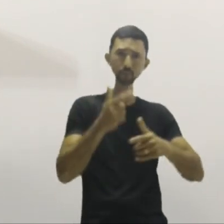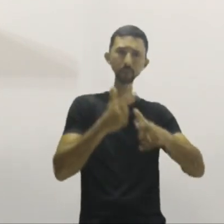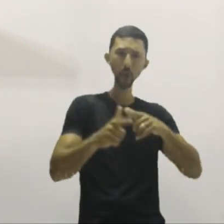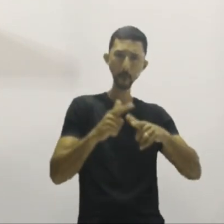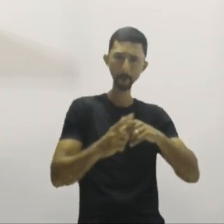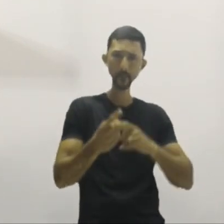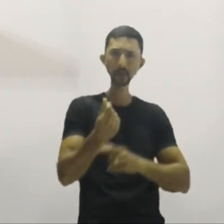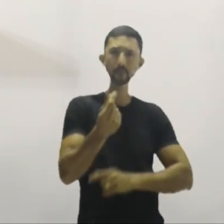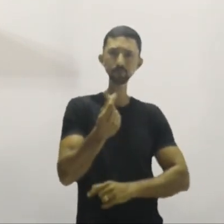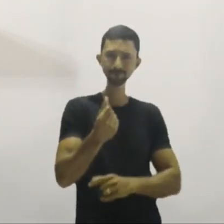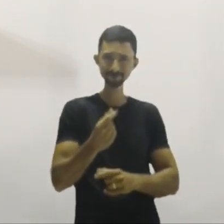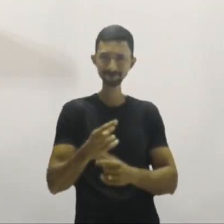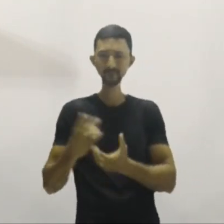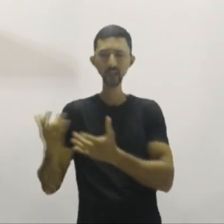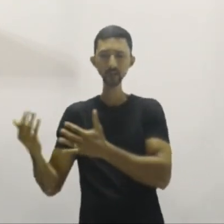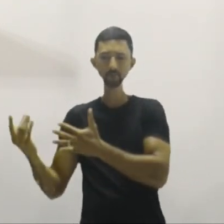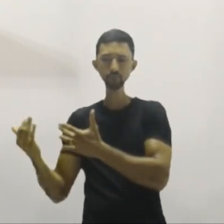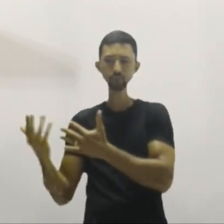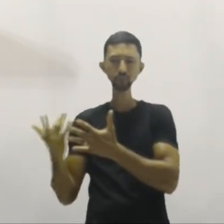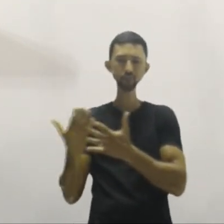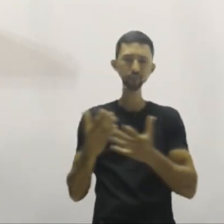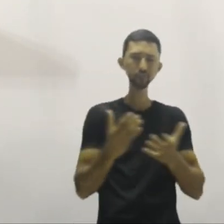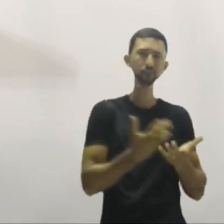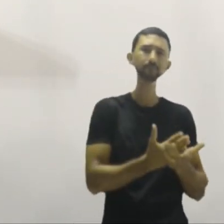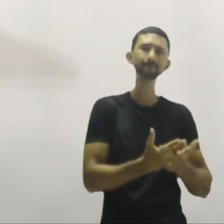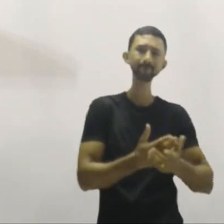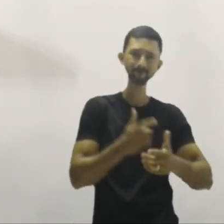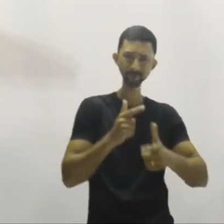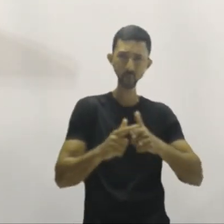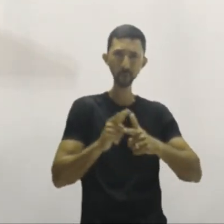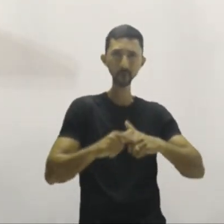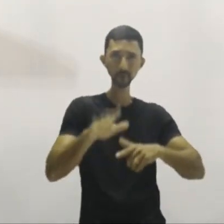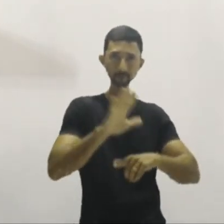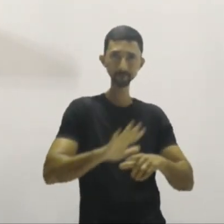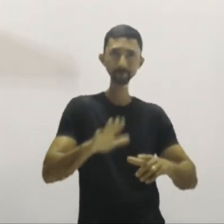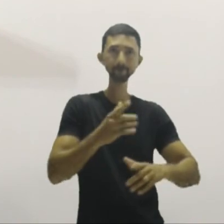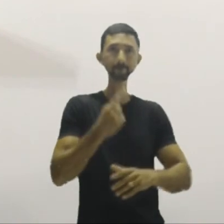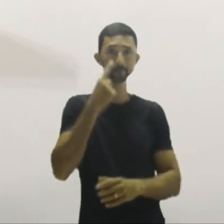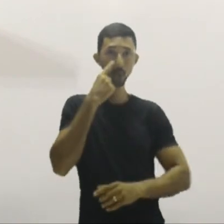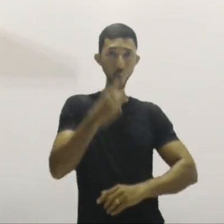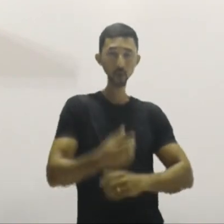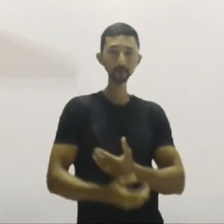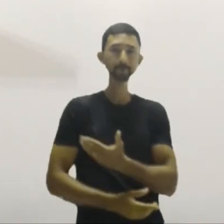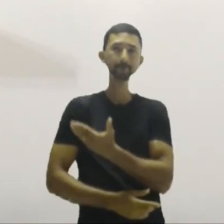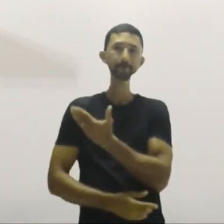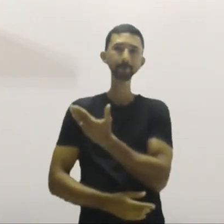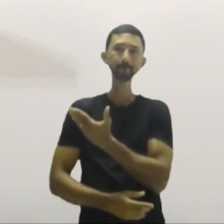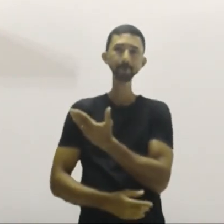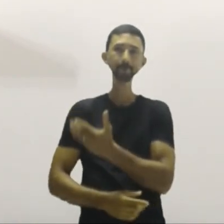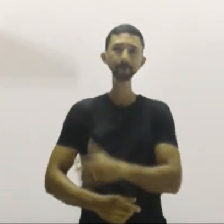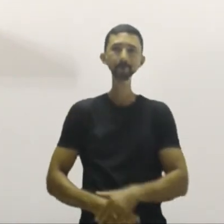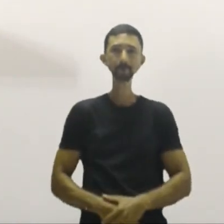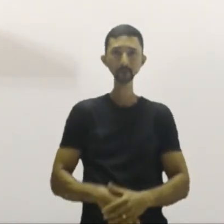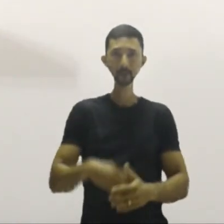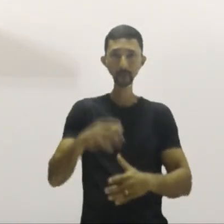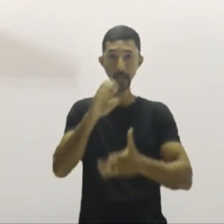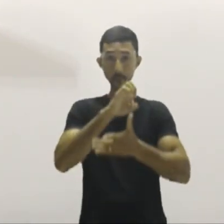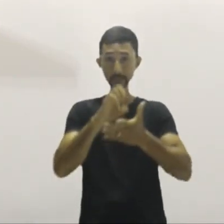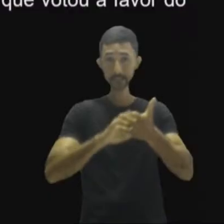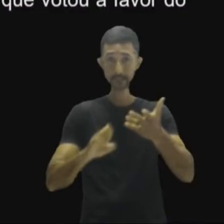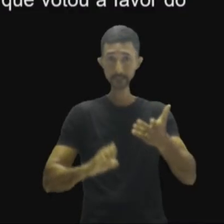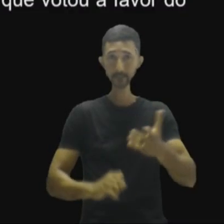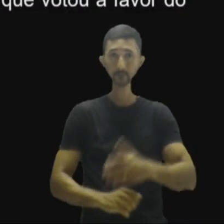econômica que se arrasta desde 2008, 2009, vamos ver agora se você aprendeu isso com o